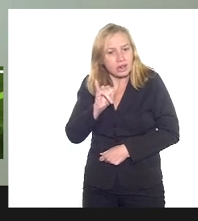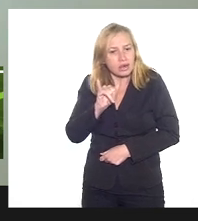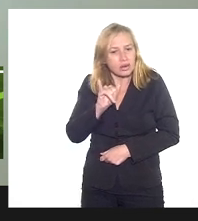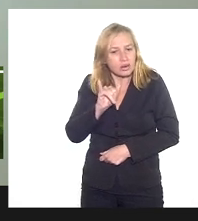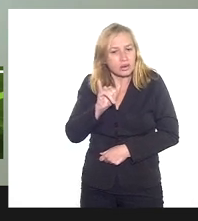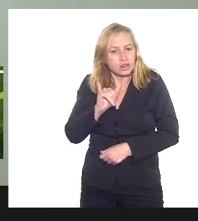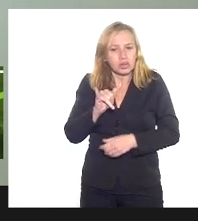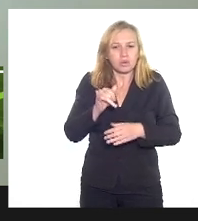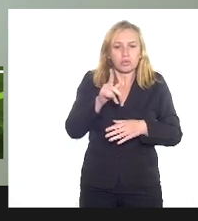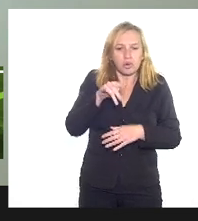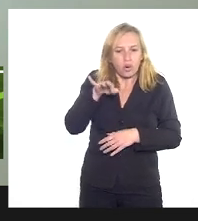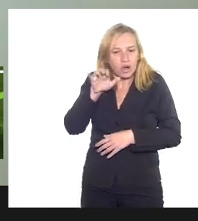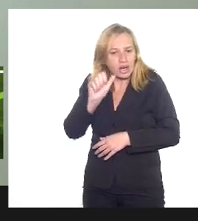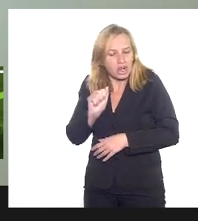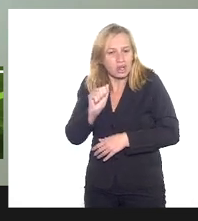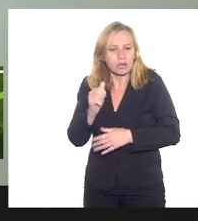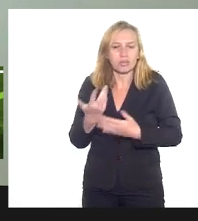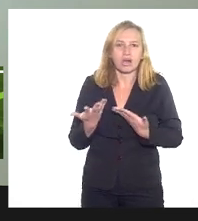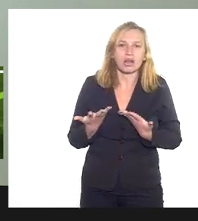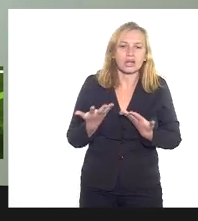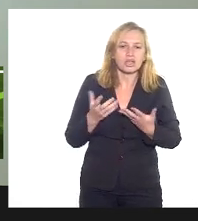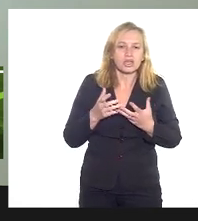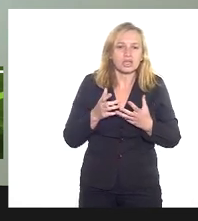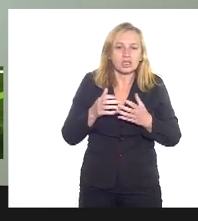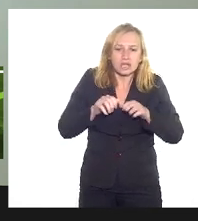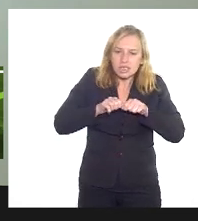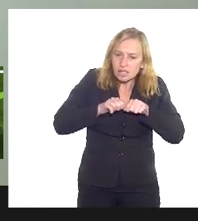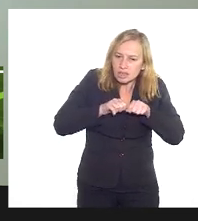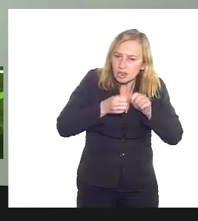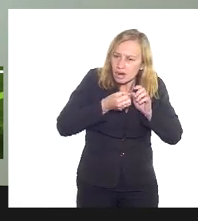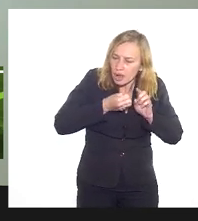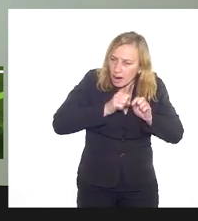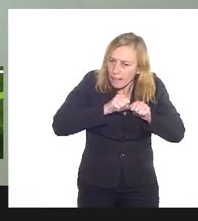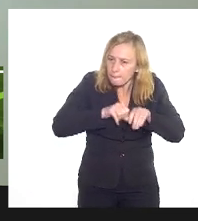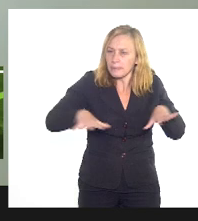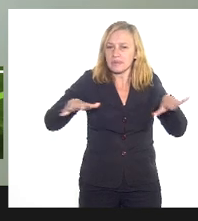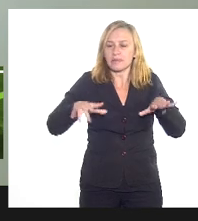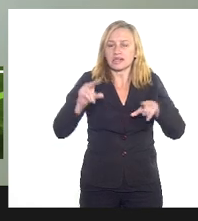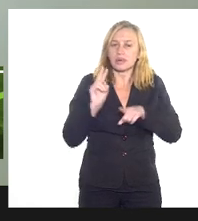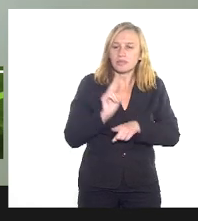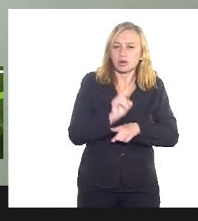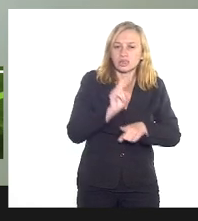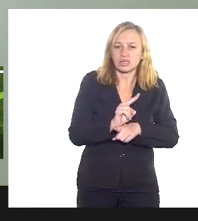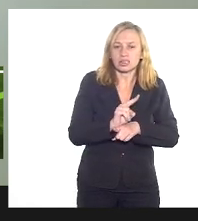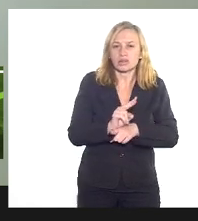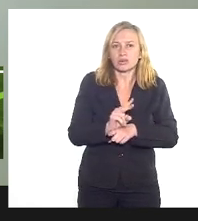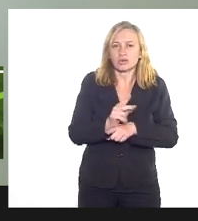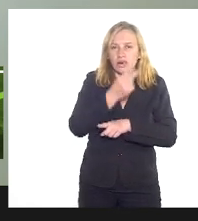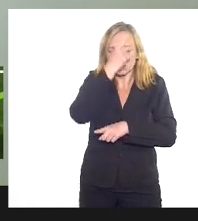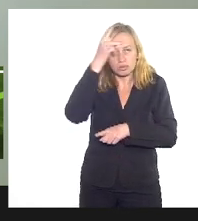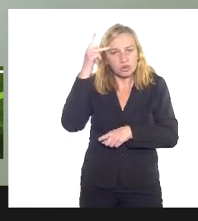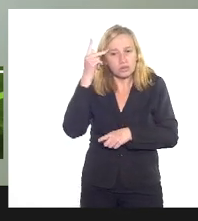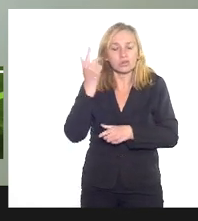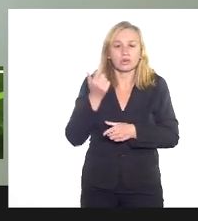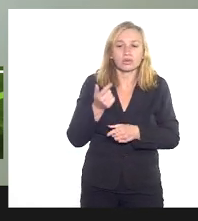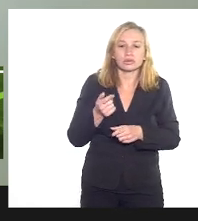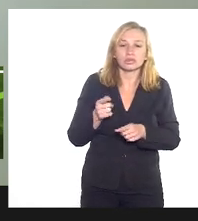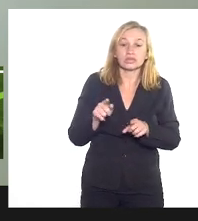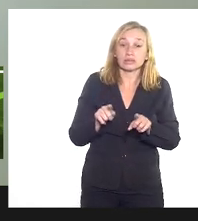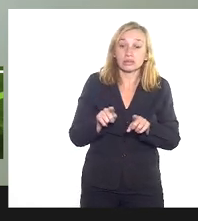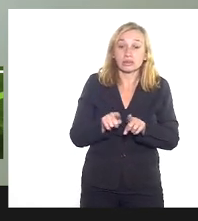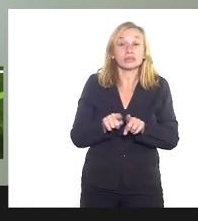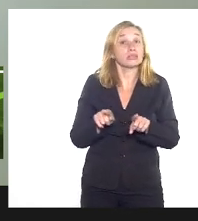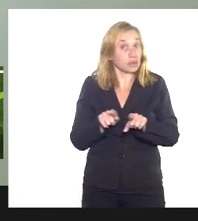programa, algo que amplie mais essa proteção a essas pessoas e além de,